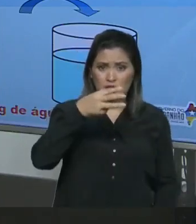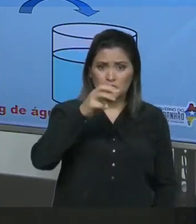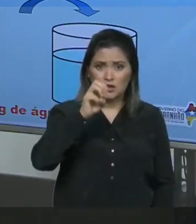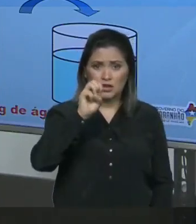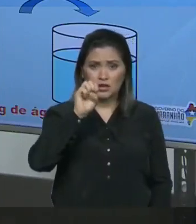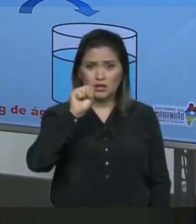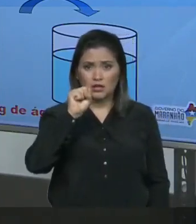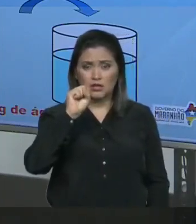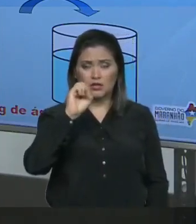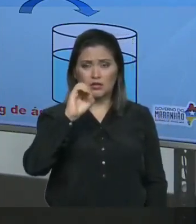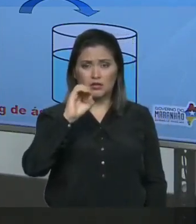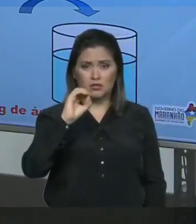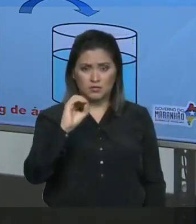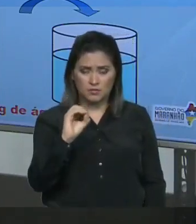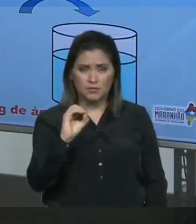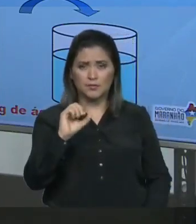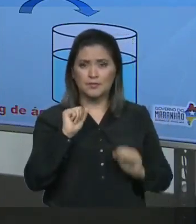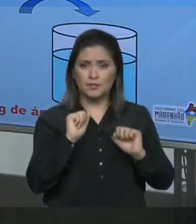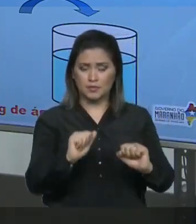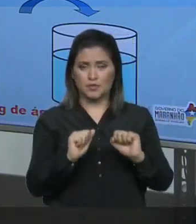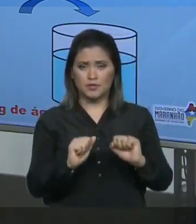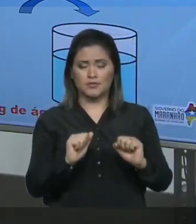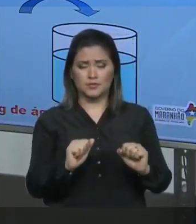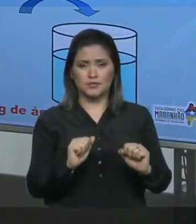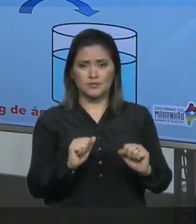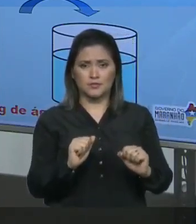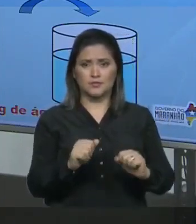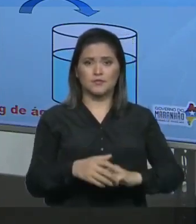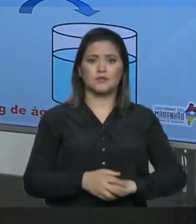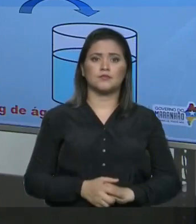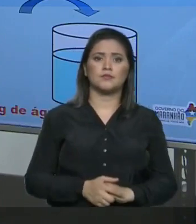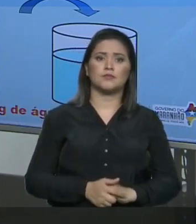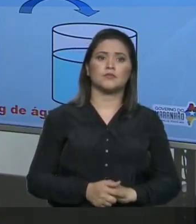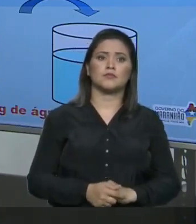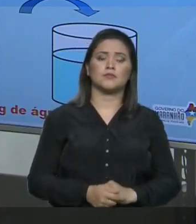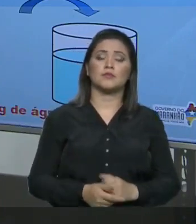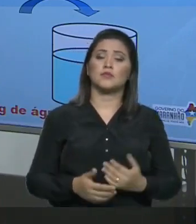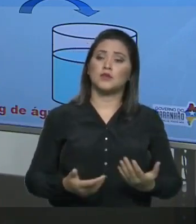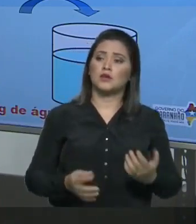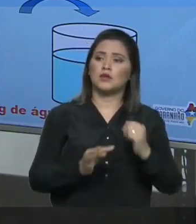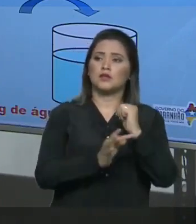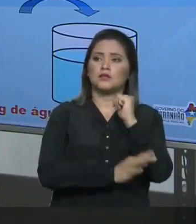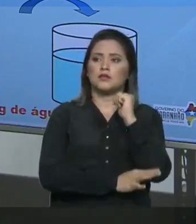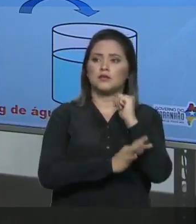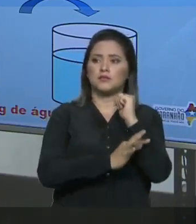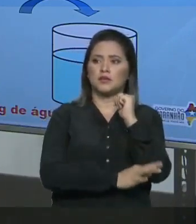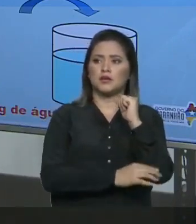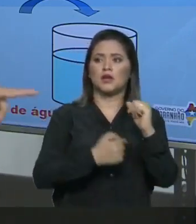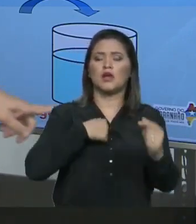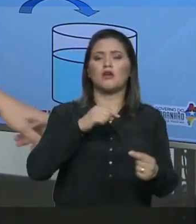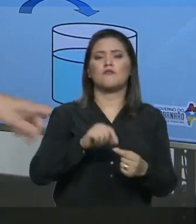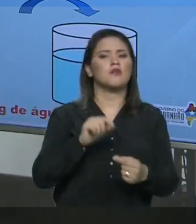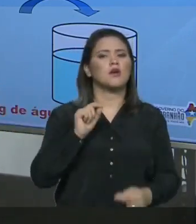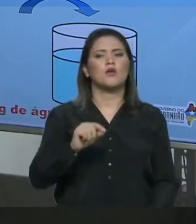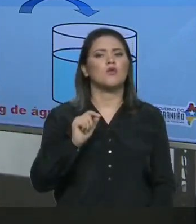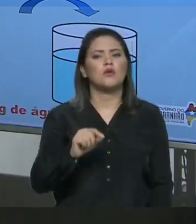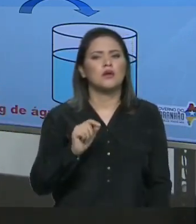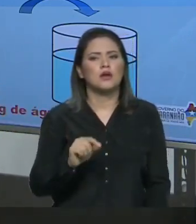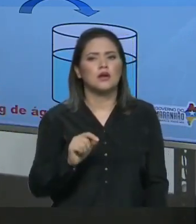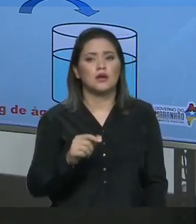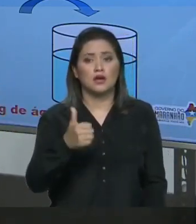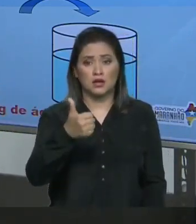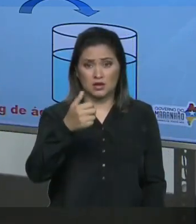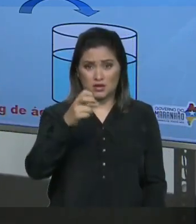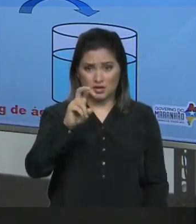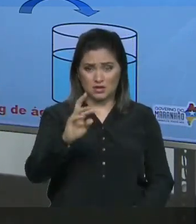A solução 15 graus celsius Então nessa temperatura O que foi que eu fiz Peguei a 15